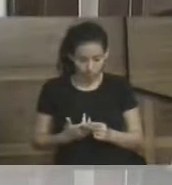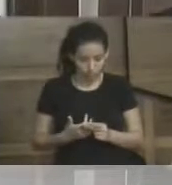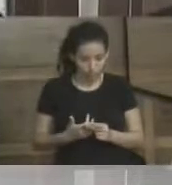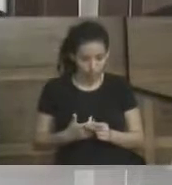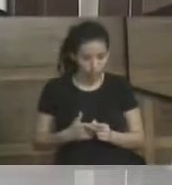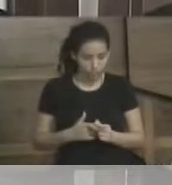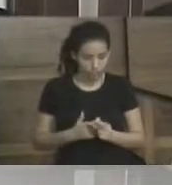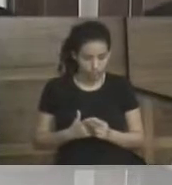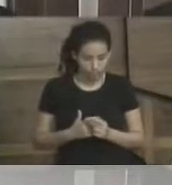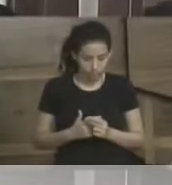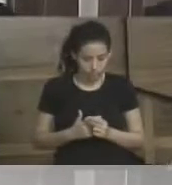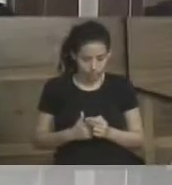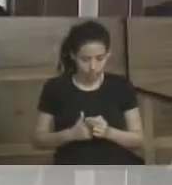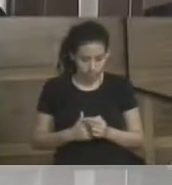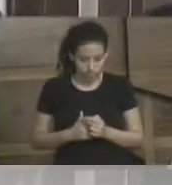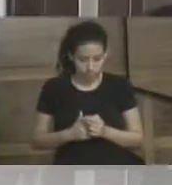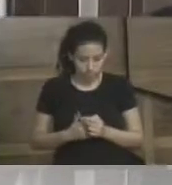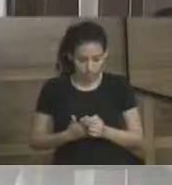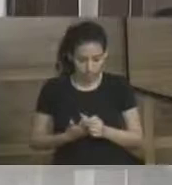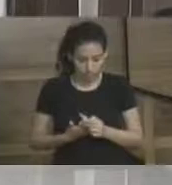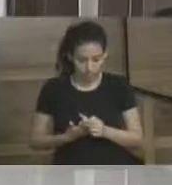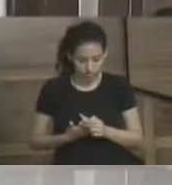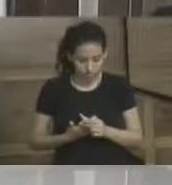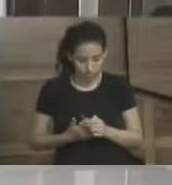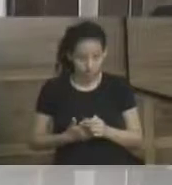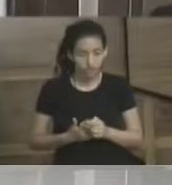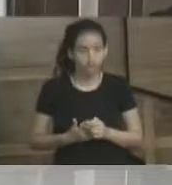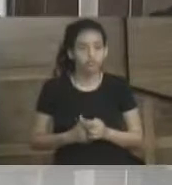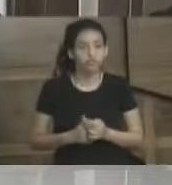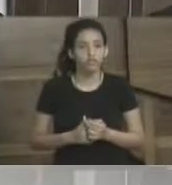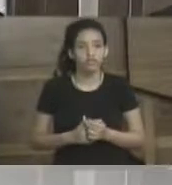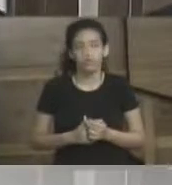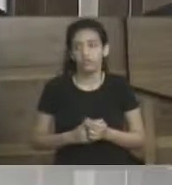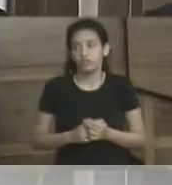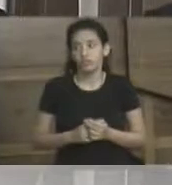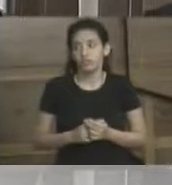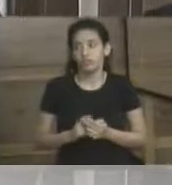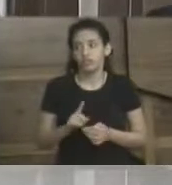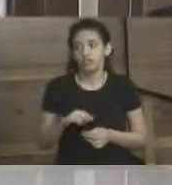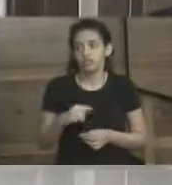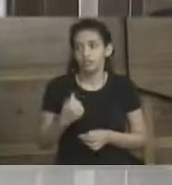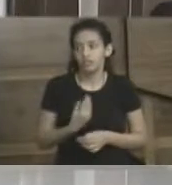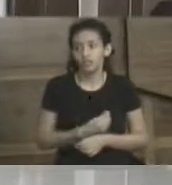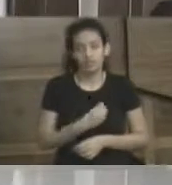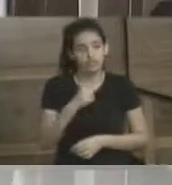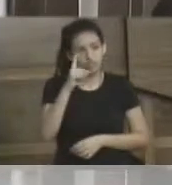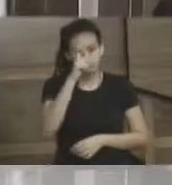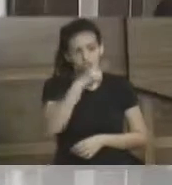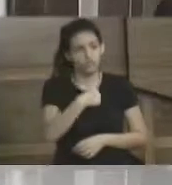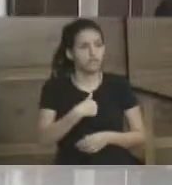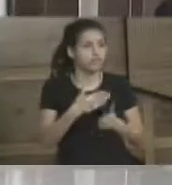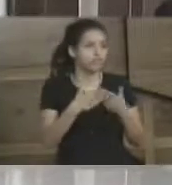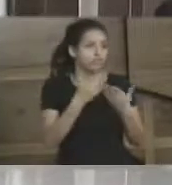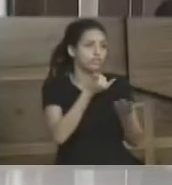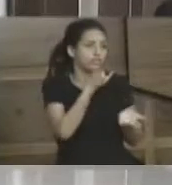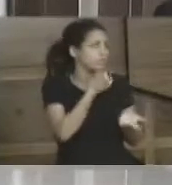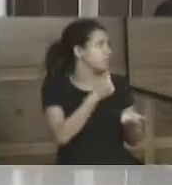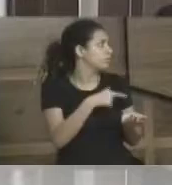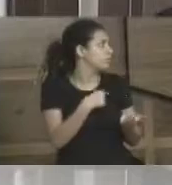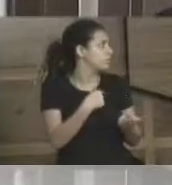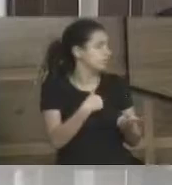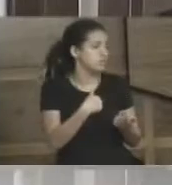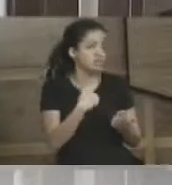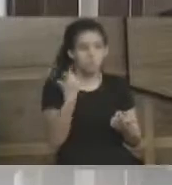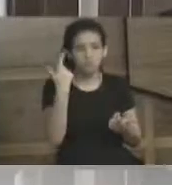da Bolsa de Nova York, que foi uma, sem precedentes. Então, a gente tem vivido uma situação muito difícil, e peço desculpas por não conseguir atender,